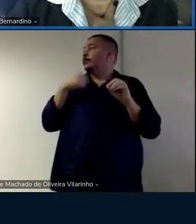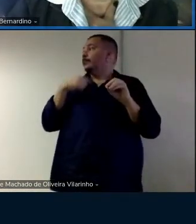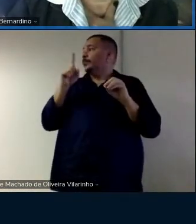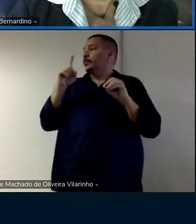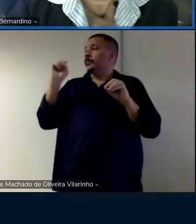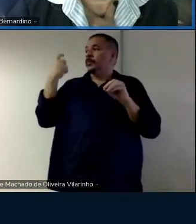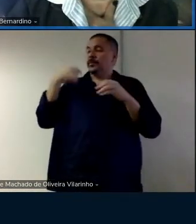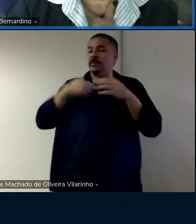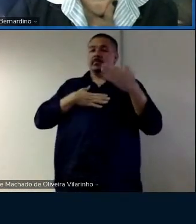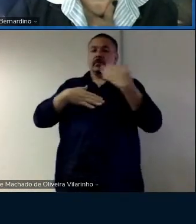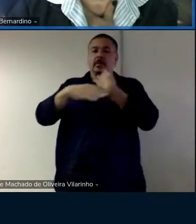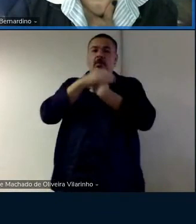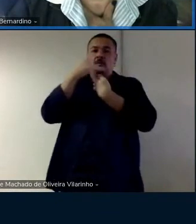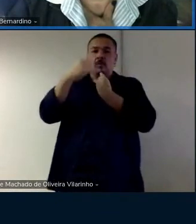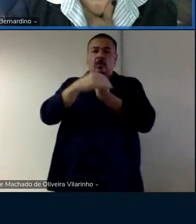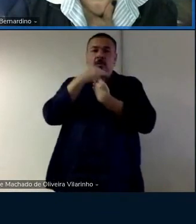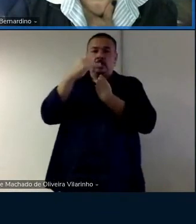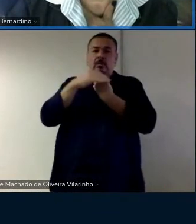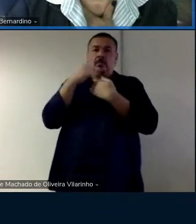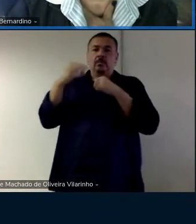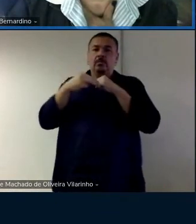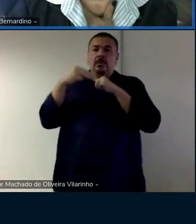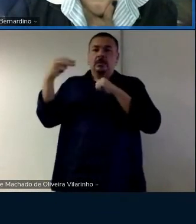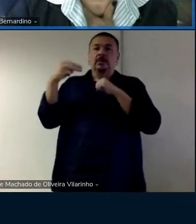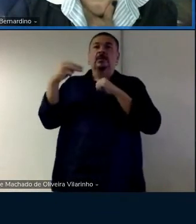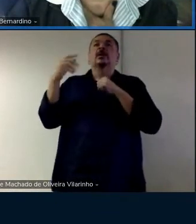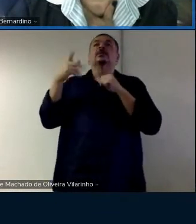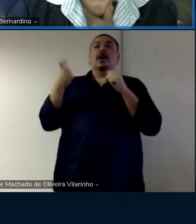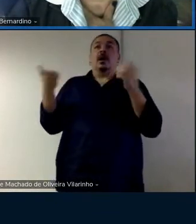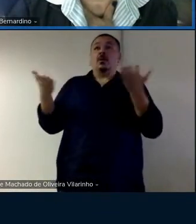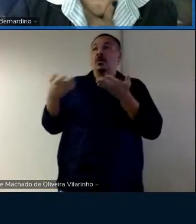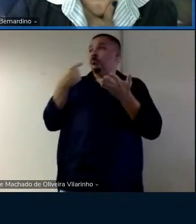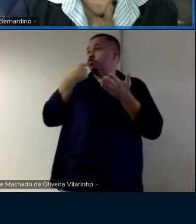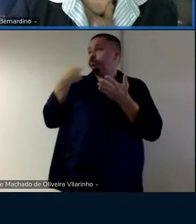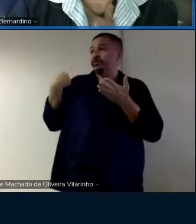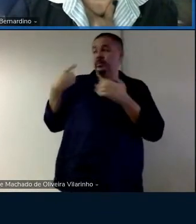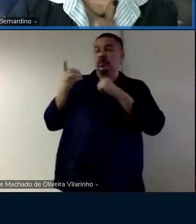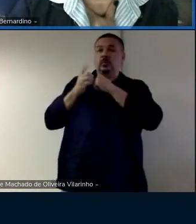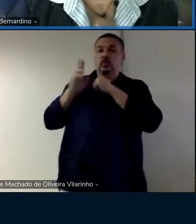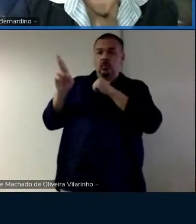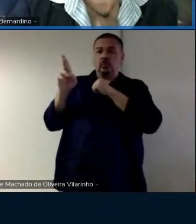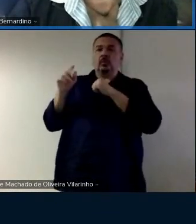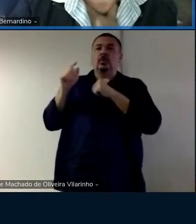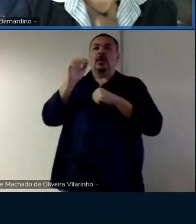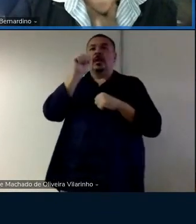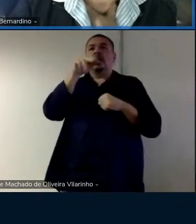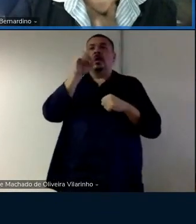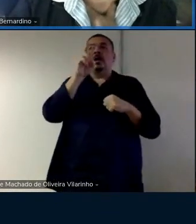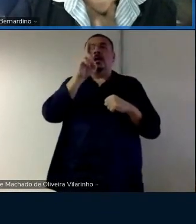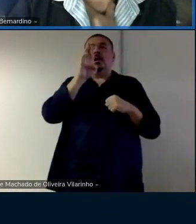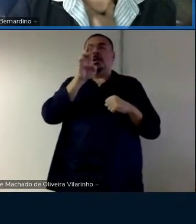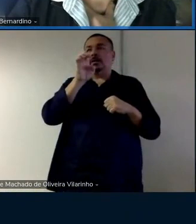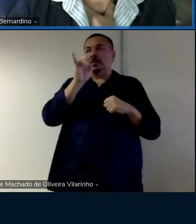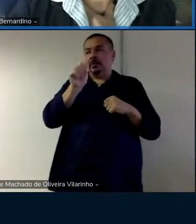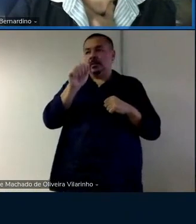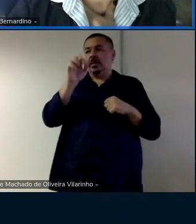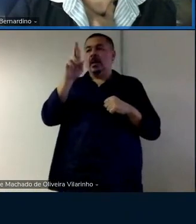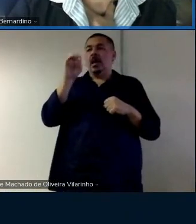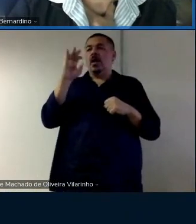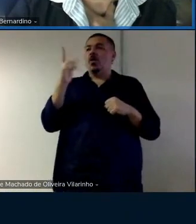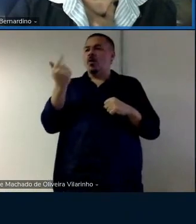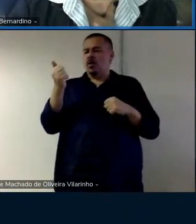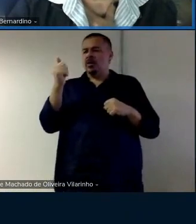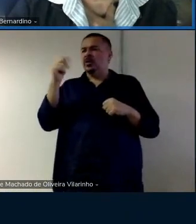orientando no mestrado mas ela terminou o doutorado recentemente da Andréia Rocha Tofolo que ela